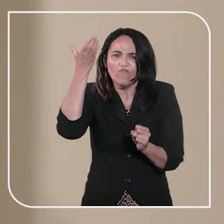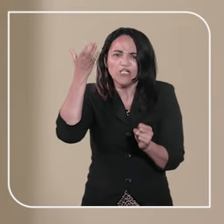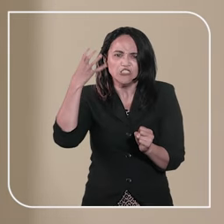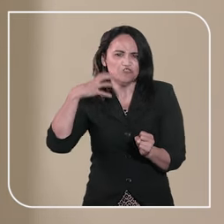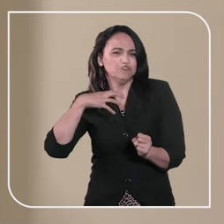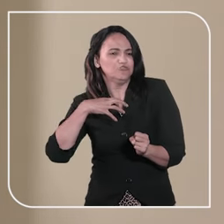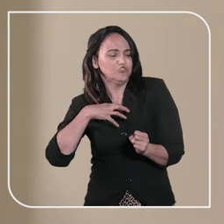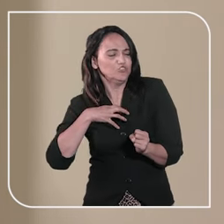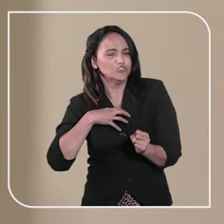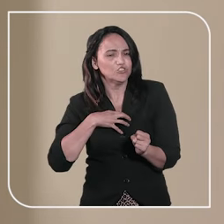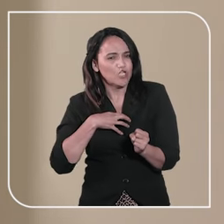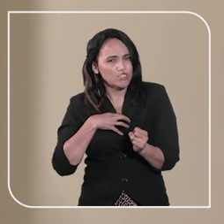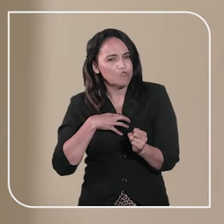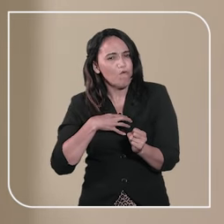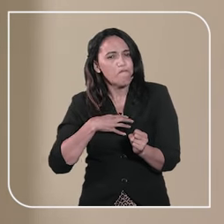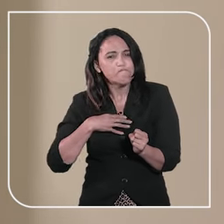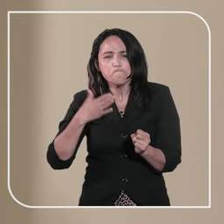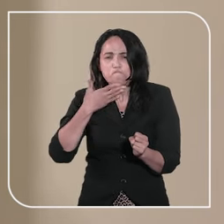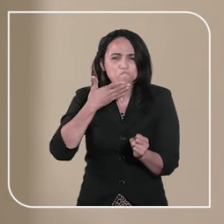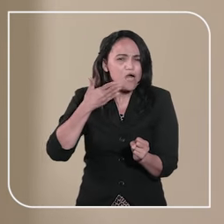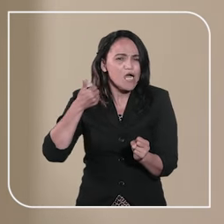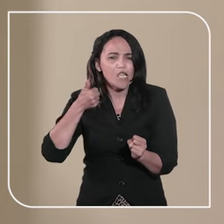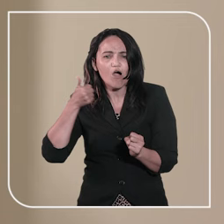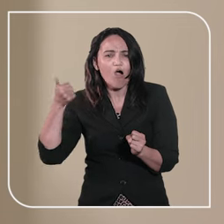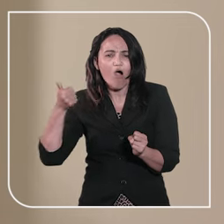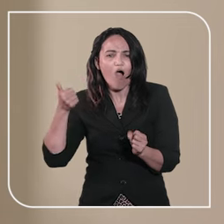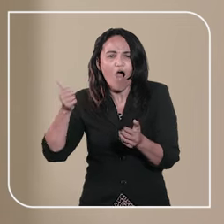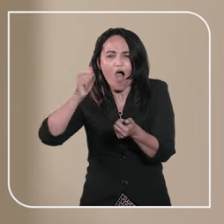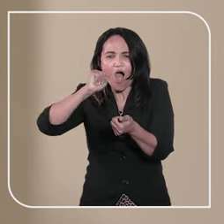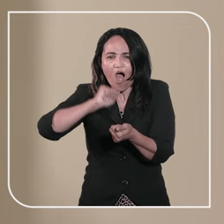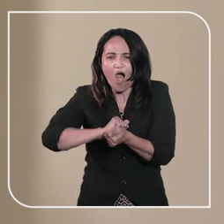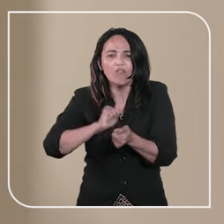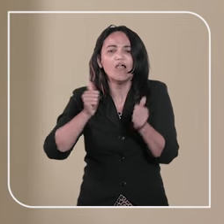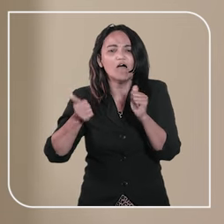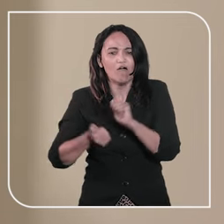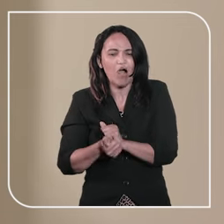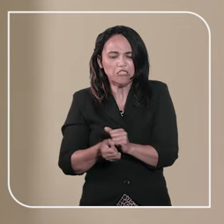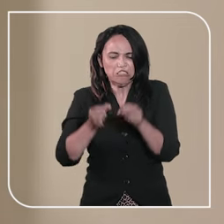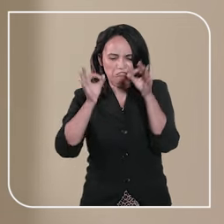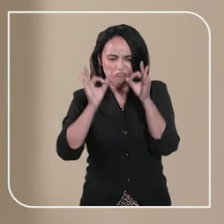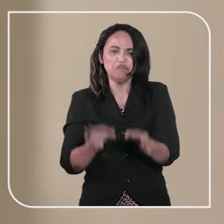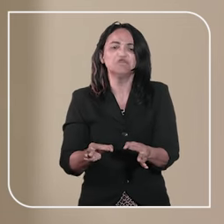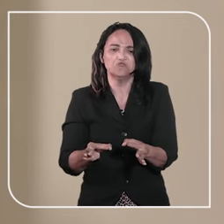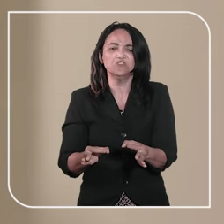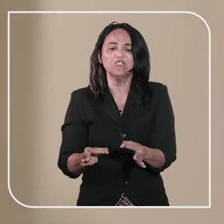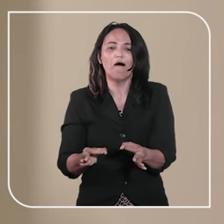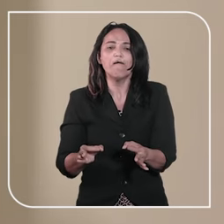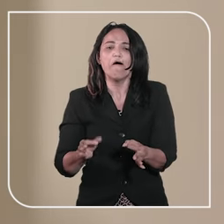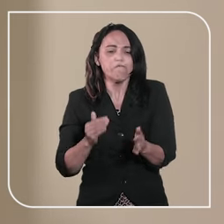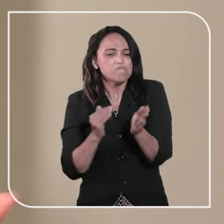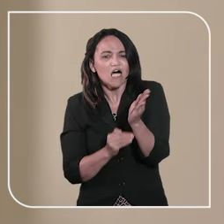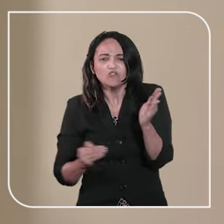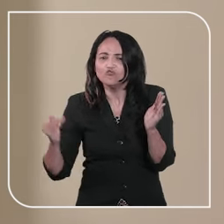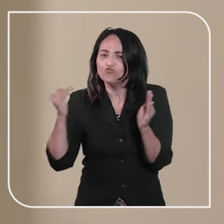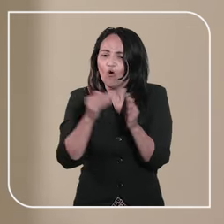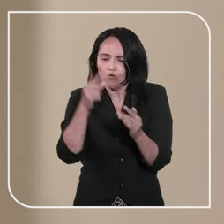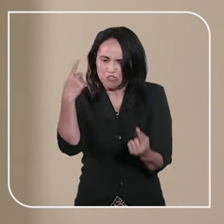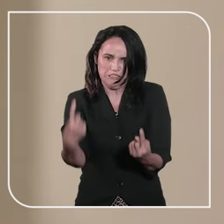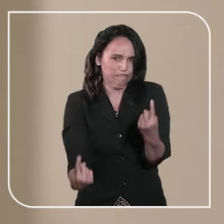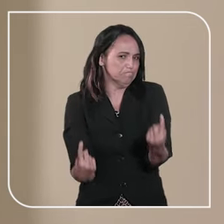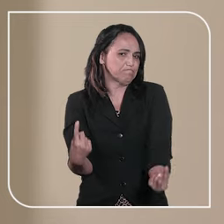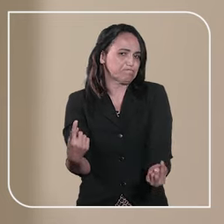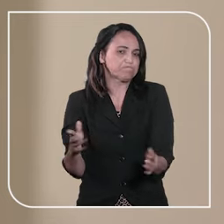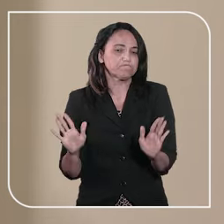de uma maneira muito mais adequada e justa para todas as